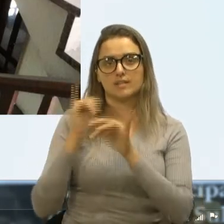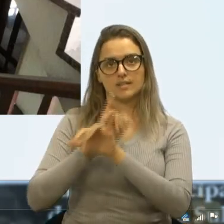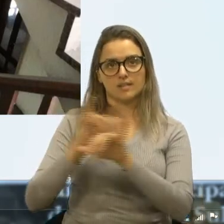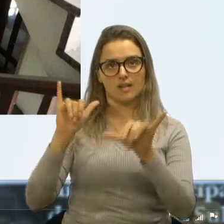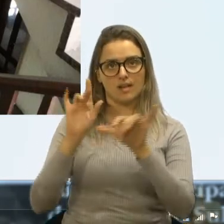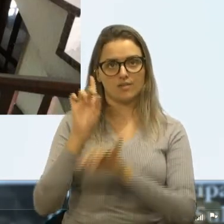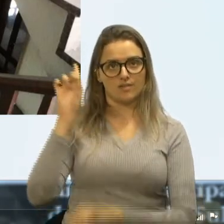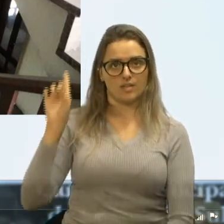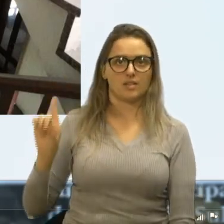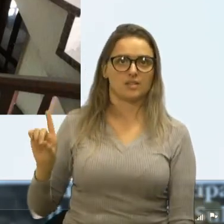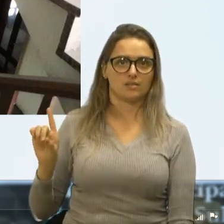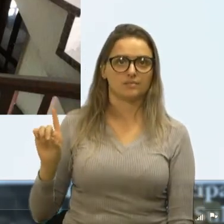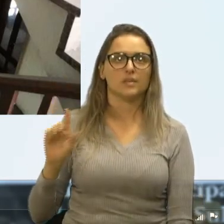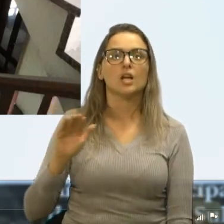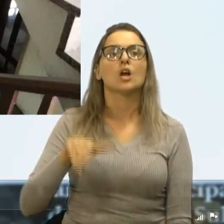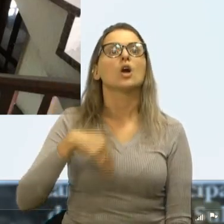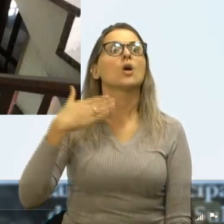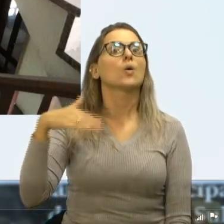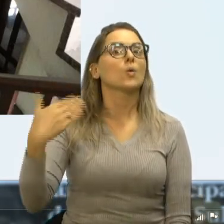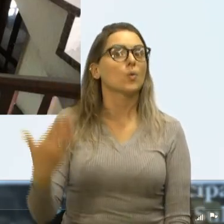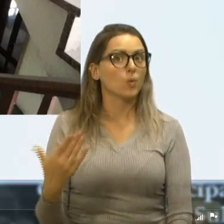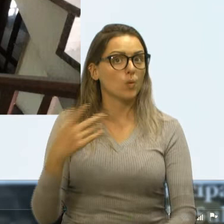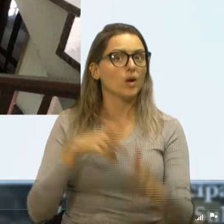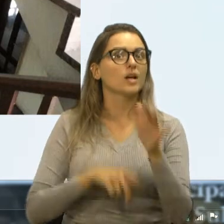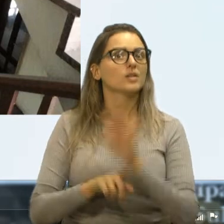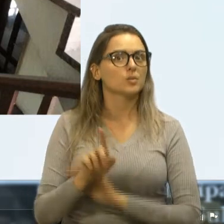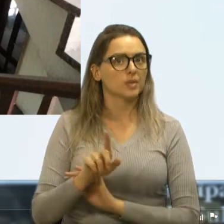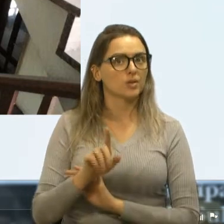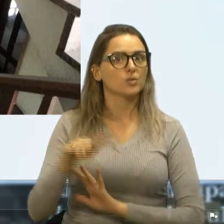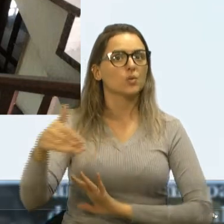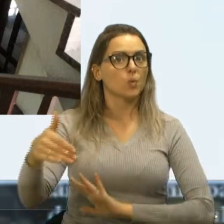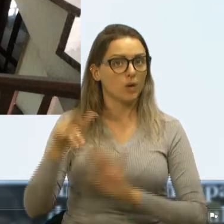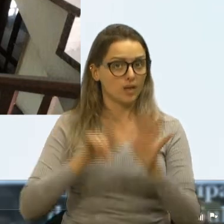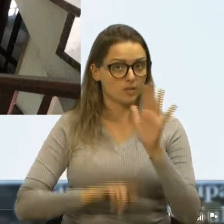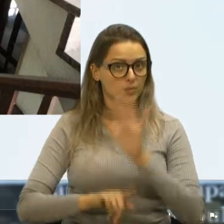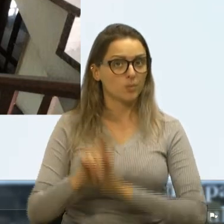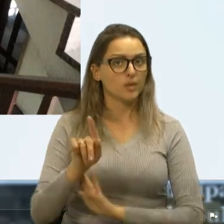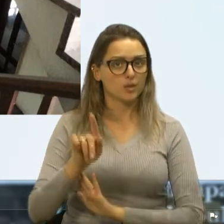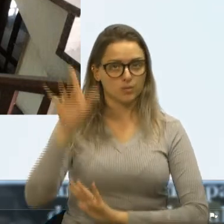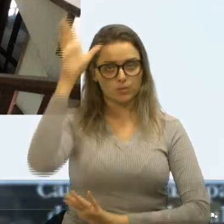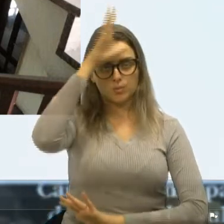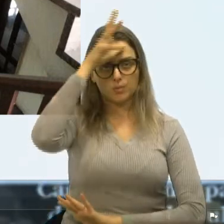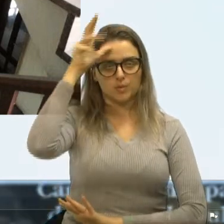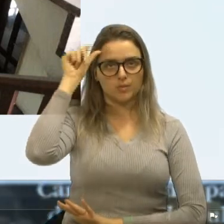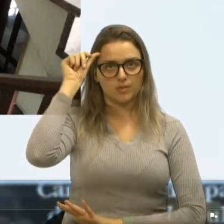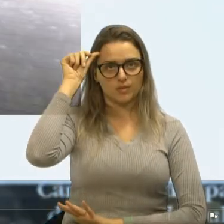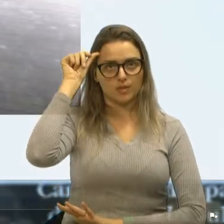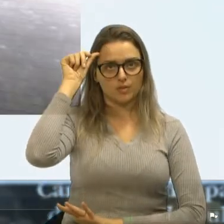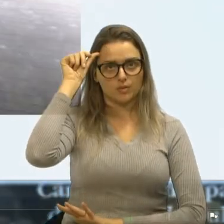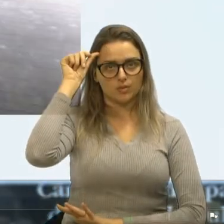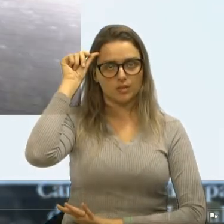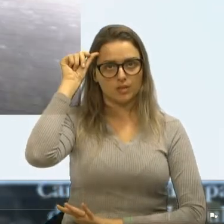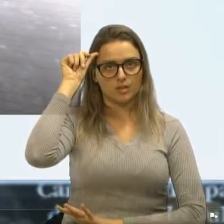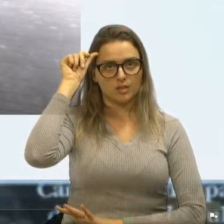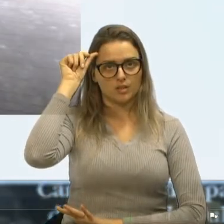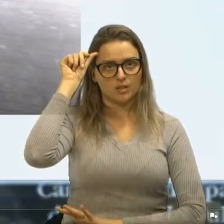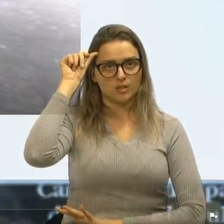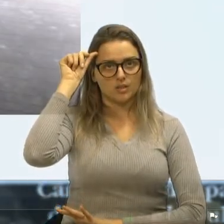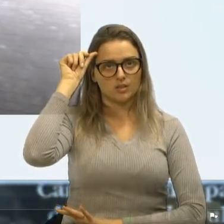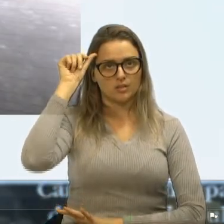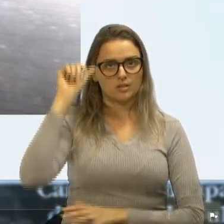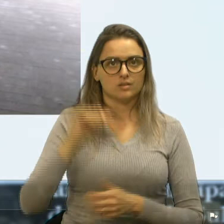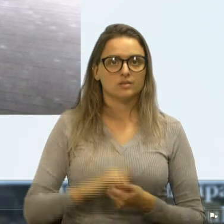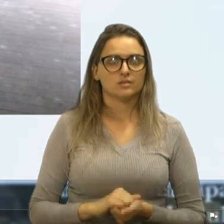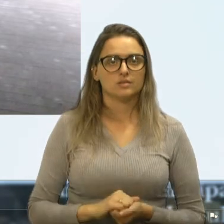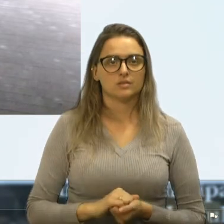Quando questionada, quando o poder público questionado, na pergunta, mais